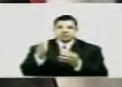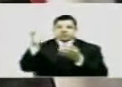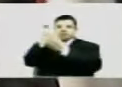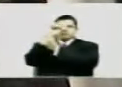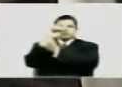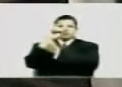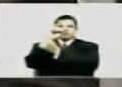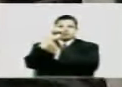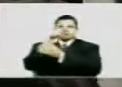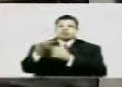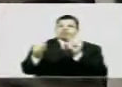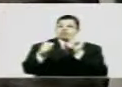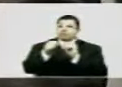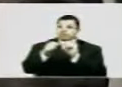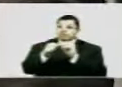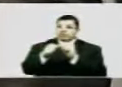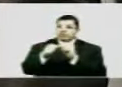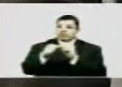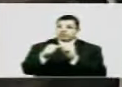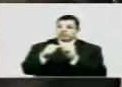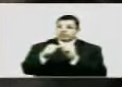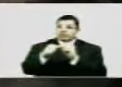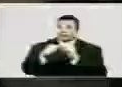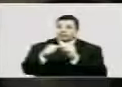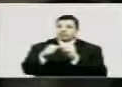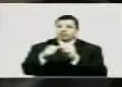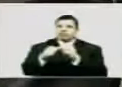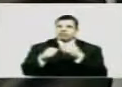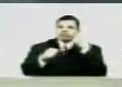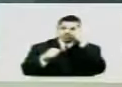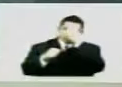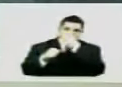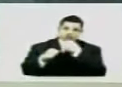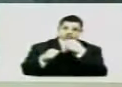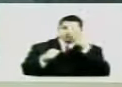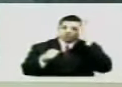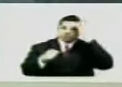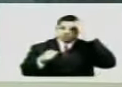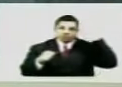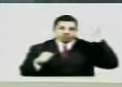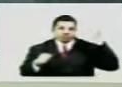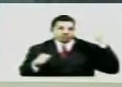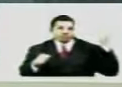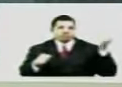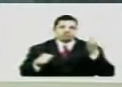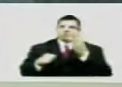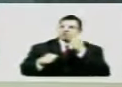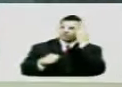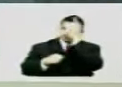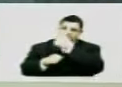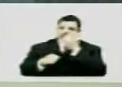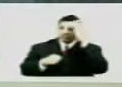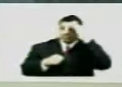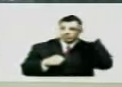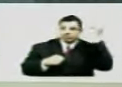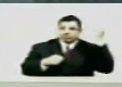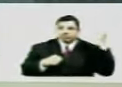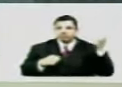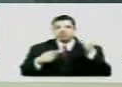Pública Faz cara de paisagem, deputado Luz Castro Cara de paisagem